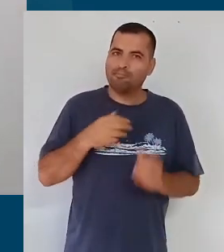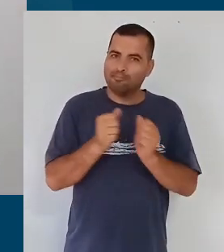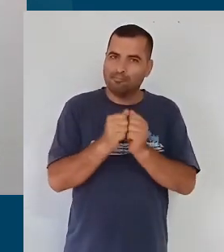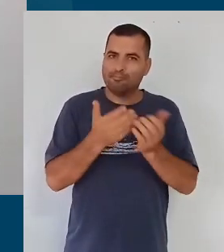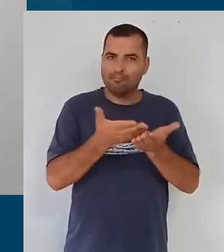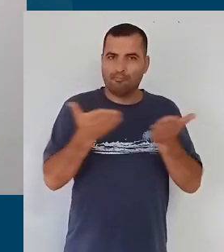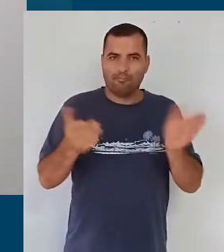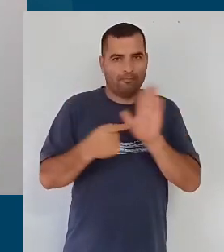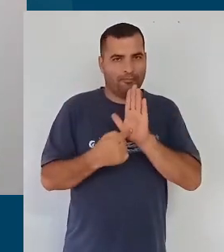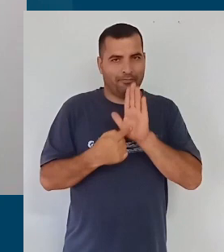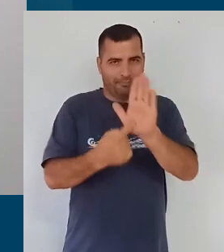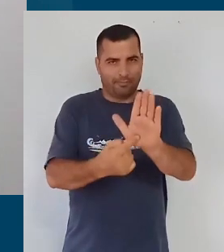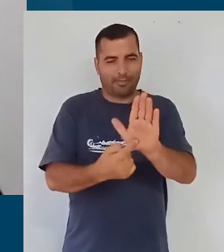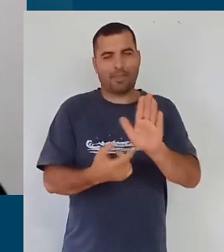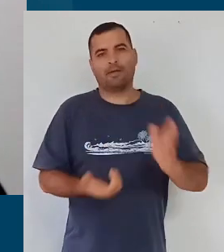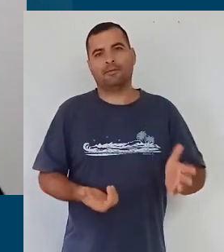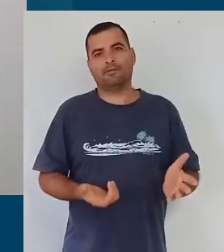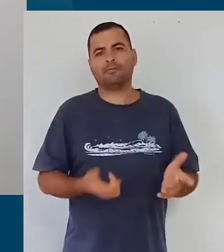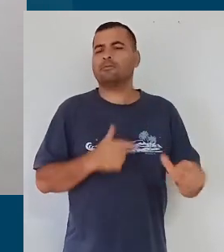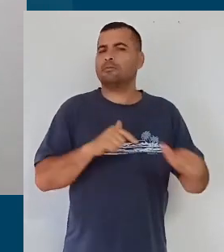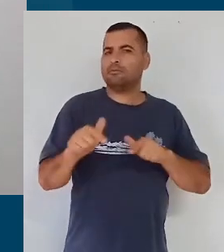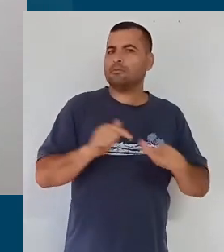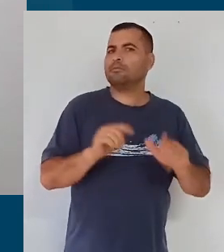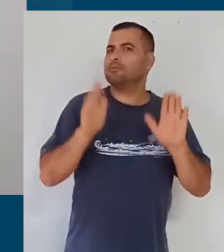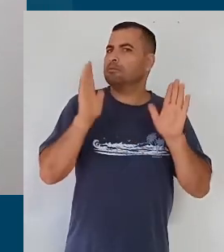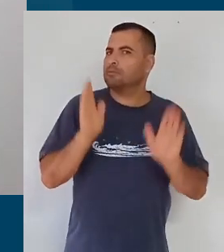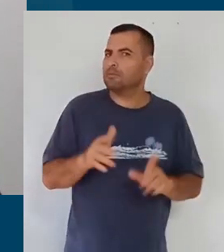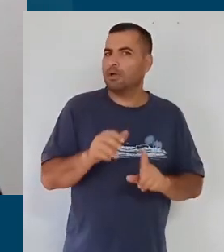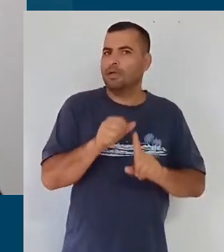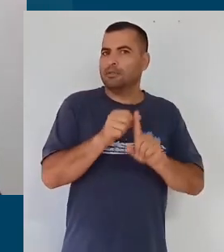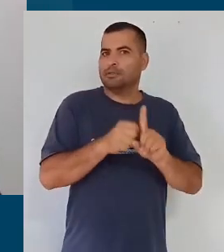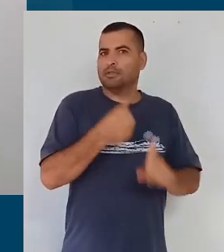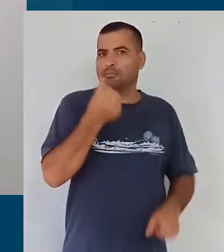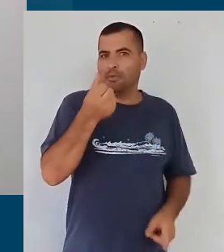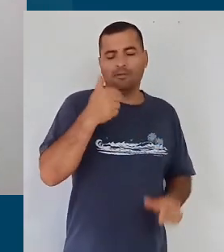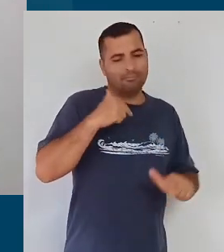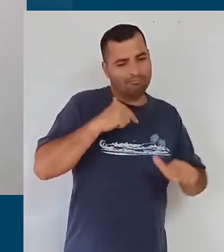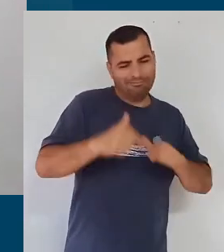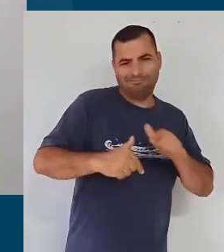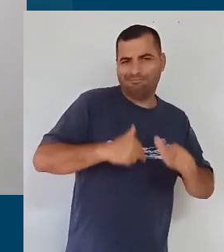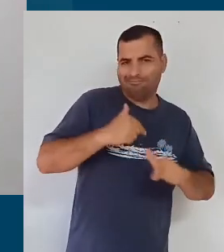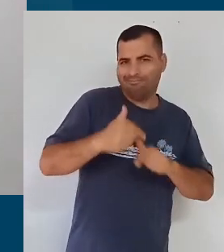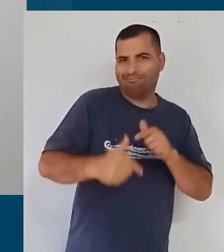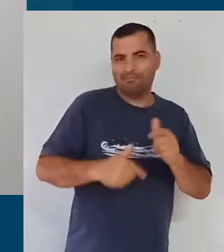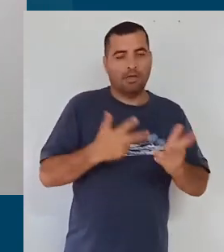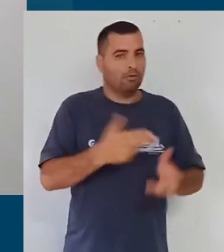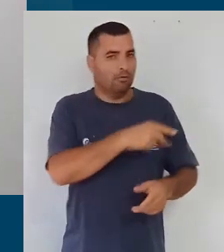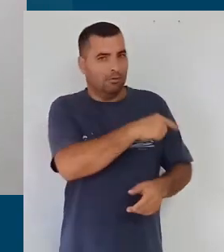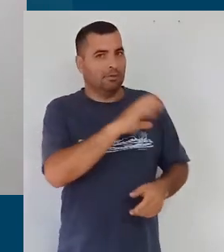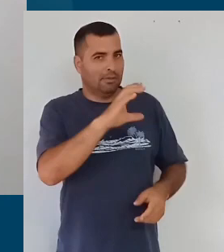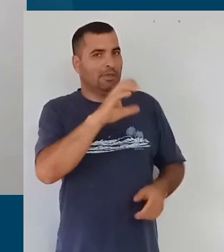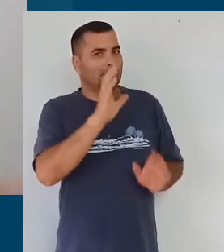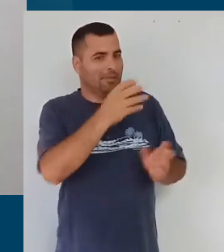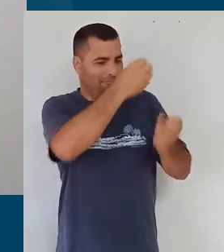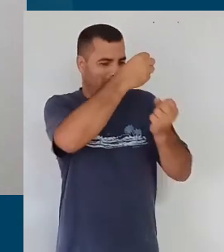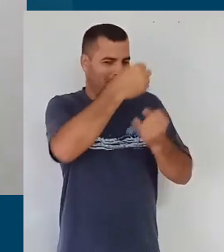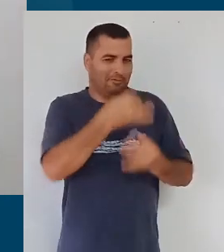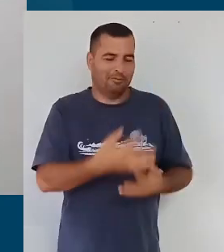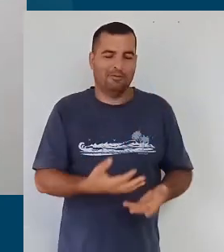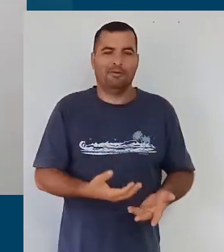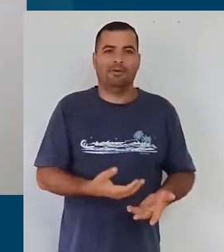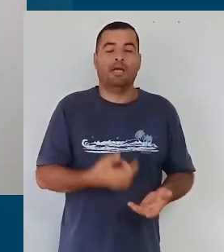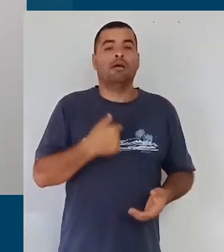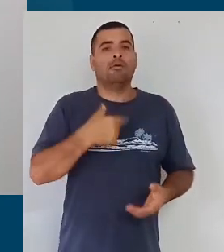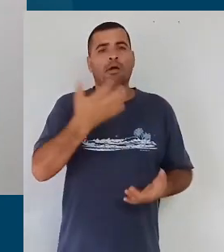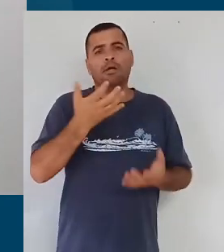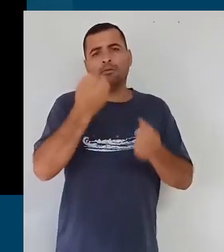aqui para apresentar para vocês o trabalho de um semestre inteiro, como disse o professor César, eu gostaria,